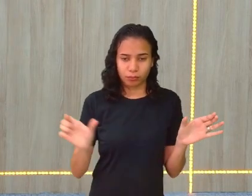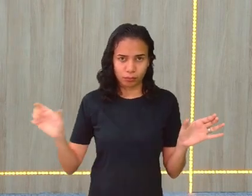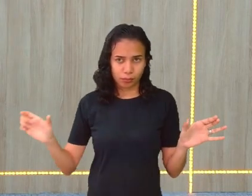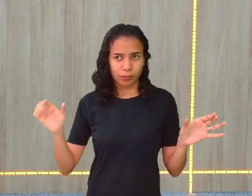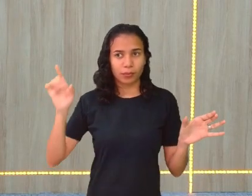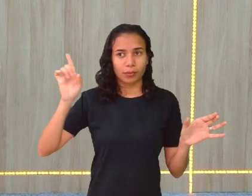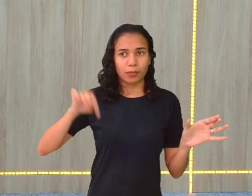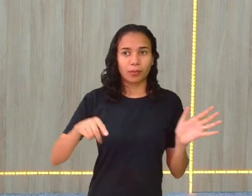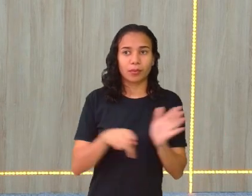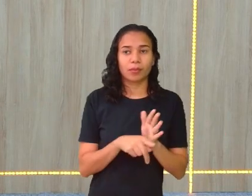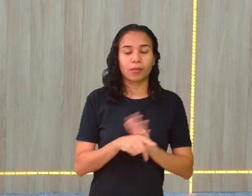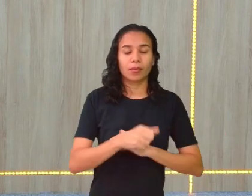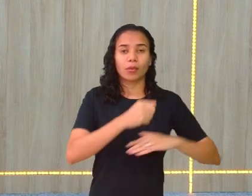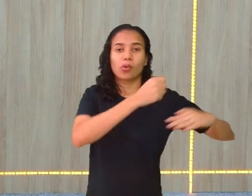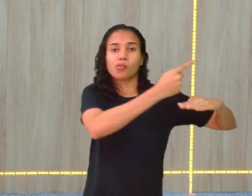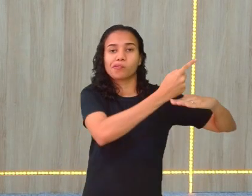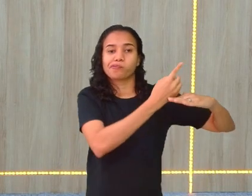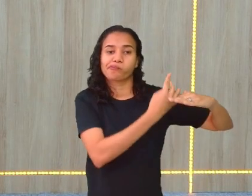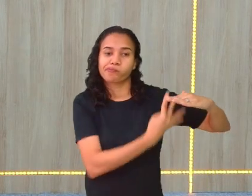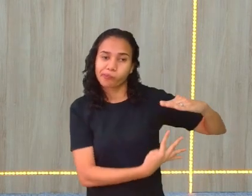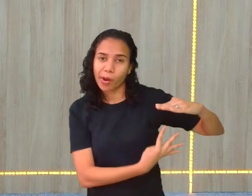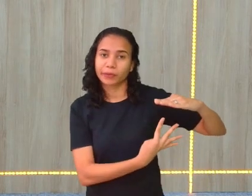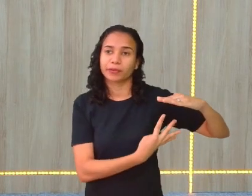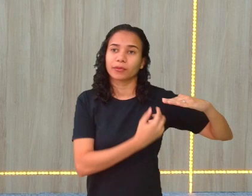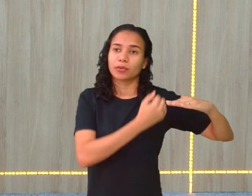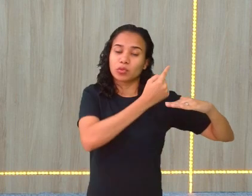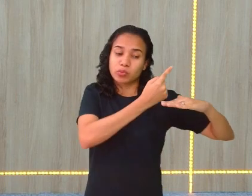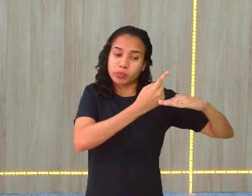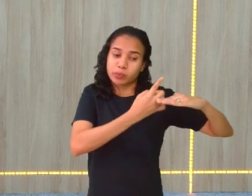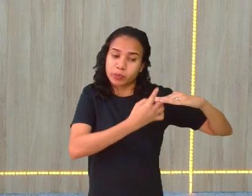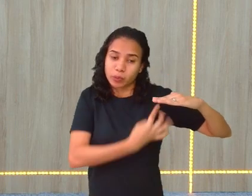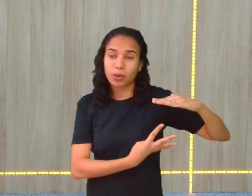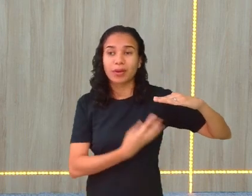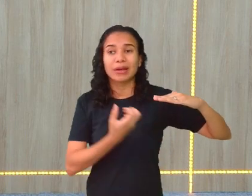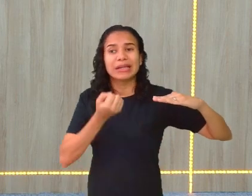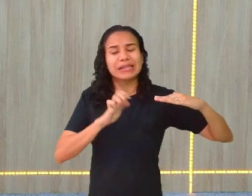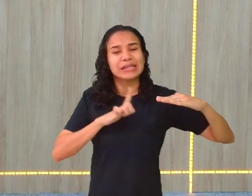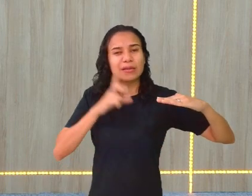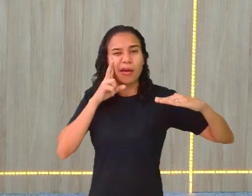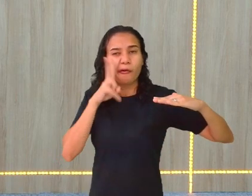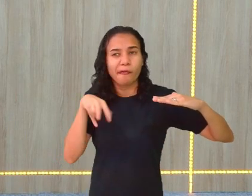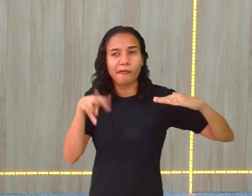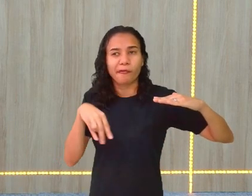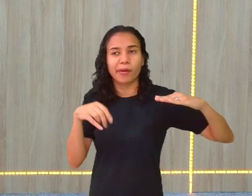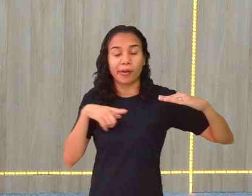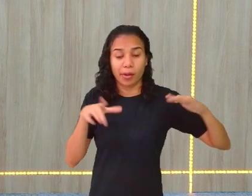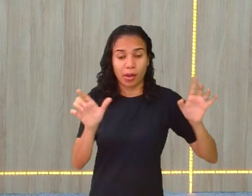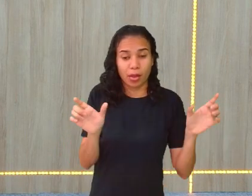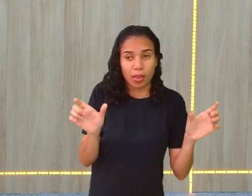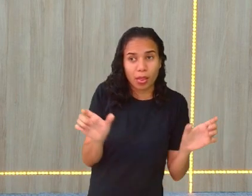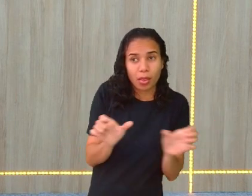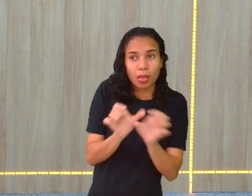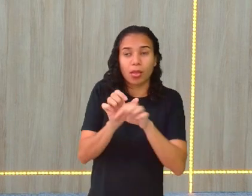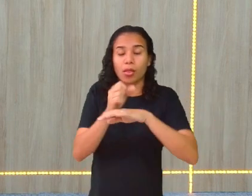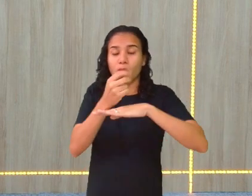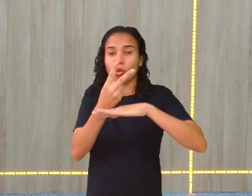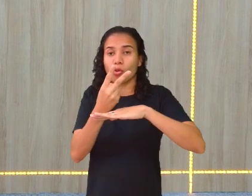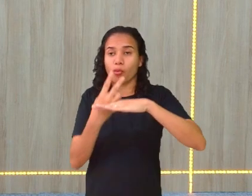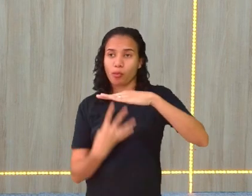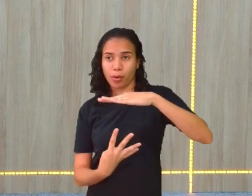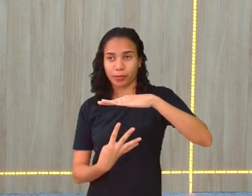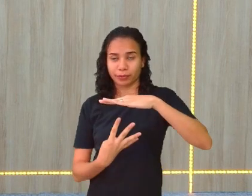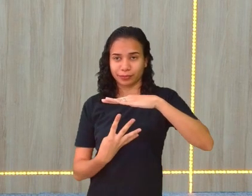daqui é meu um quarto, um pedacinho de quatro. Se eu pegar esses dois, vai ser dois